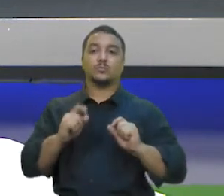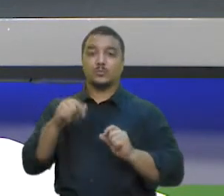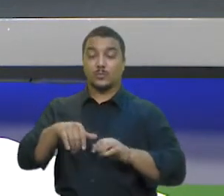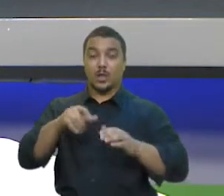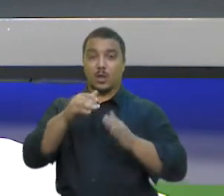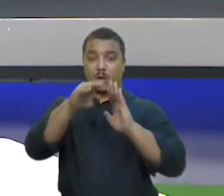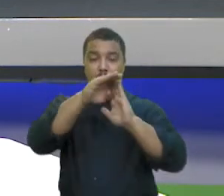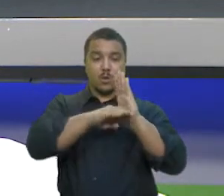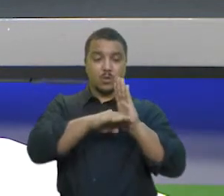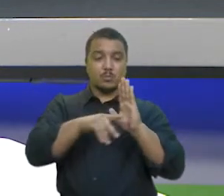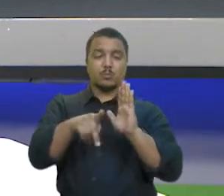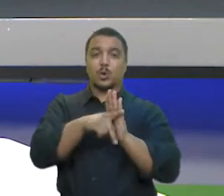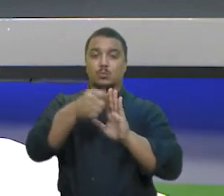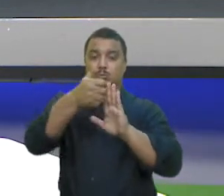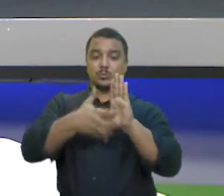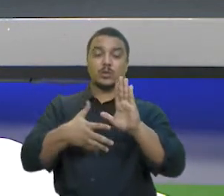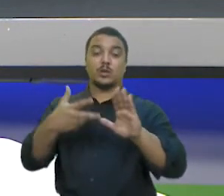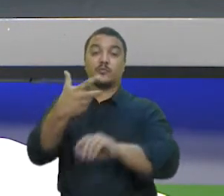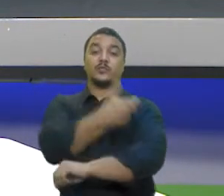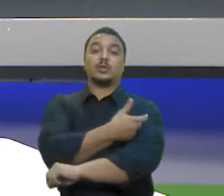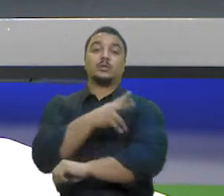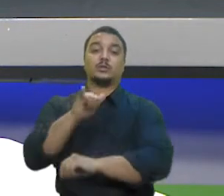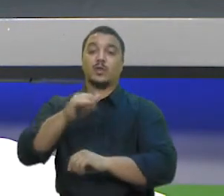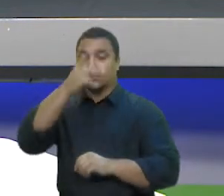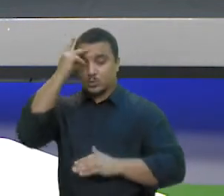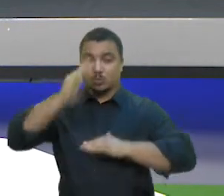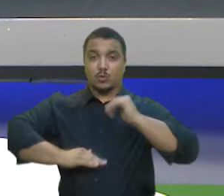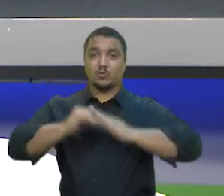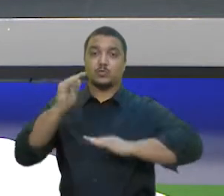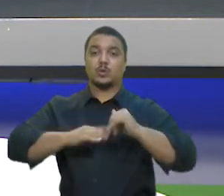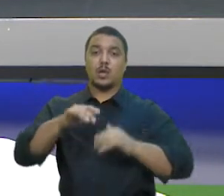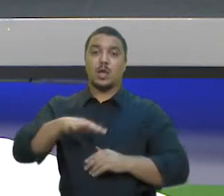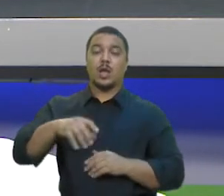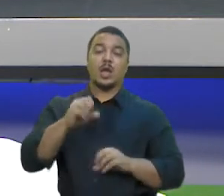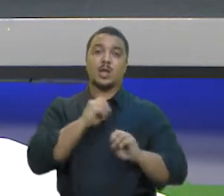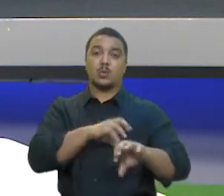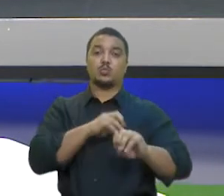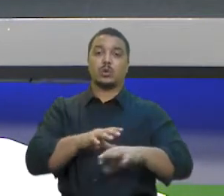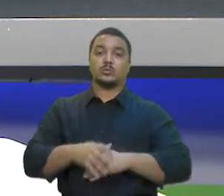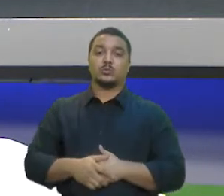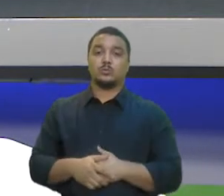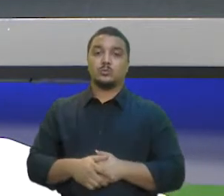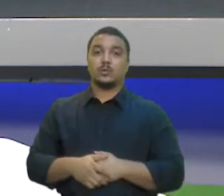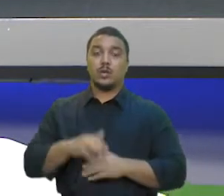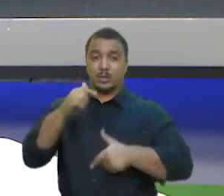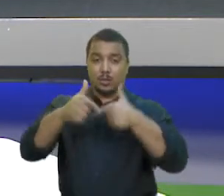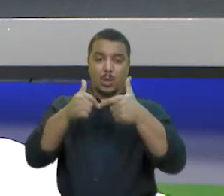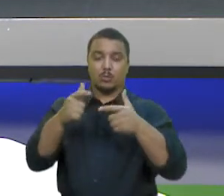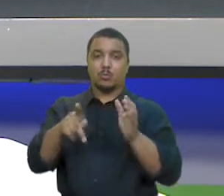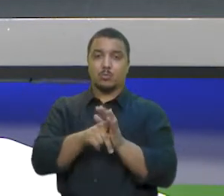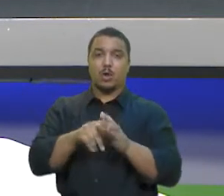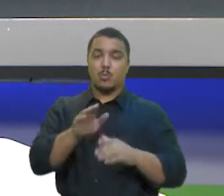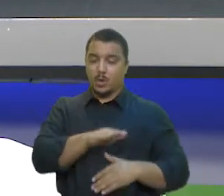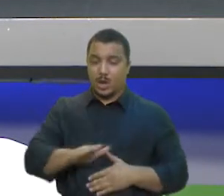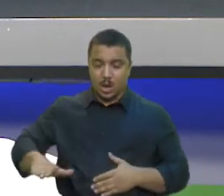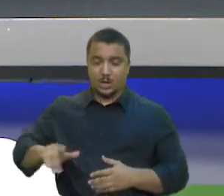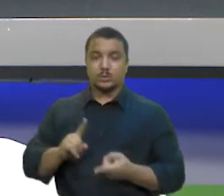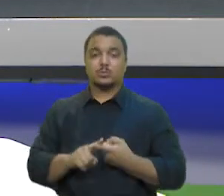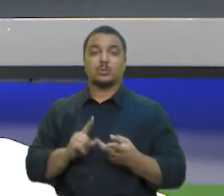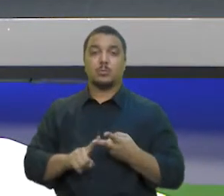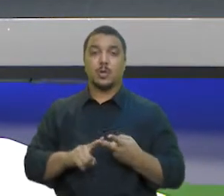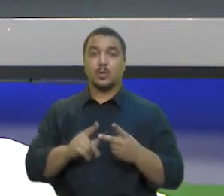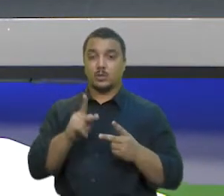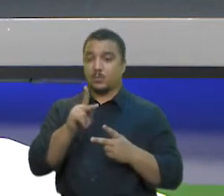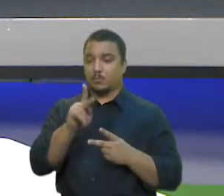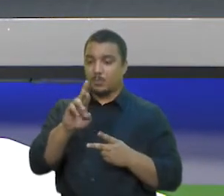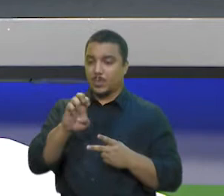prioridade para a vacinação de profissionais da educação. Trabalhadores de creches e pré-escolas são os primeiros